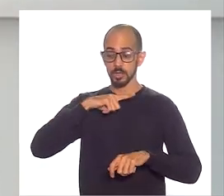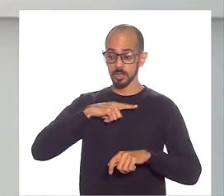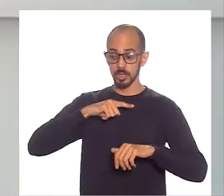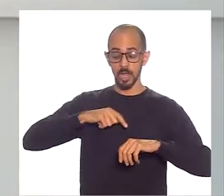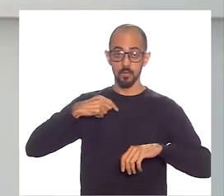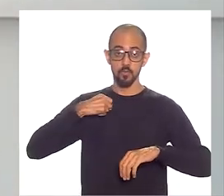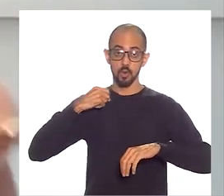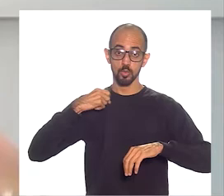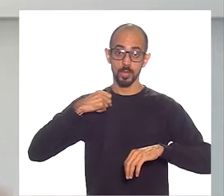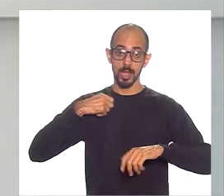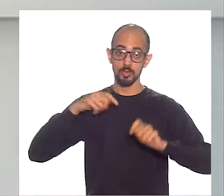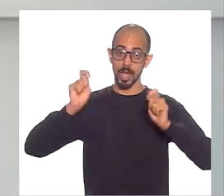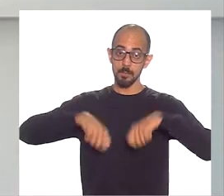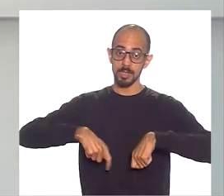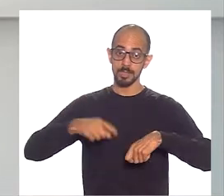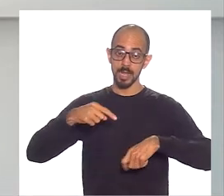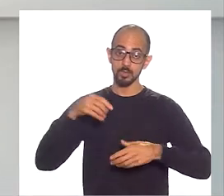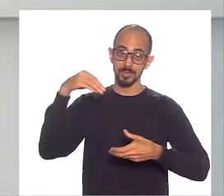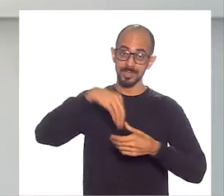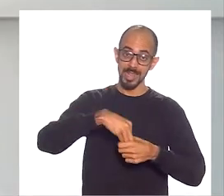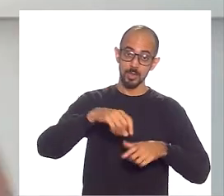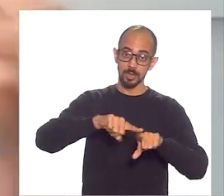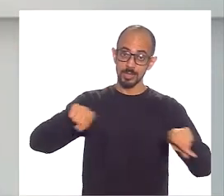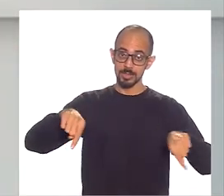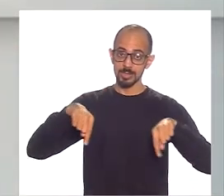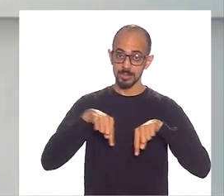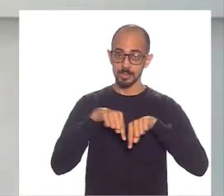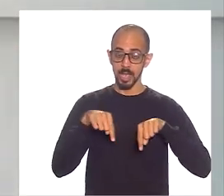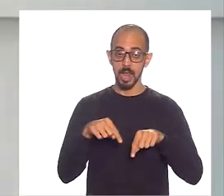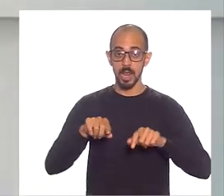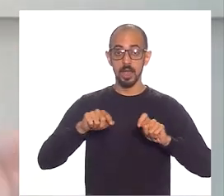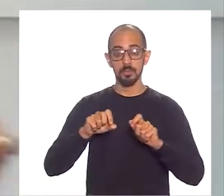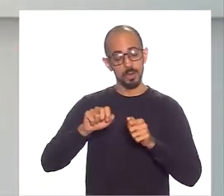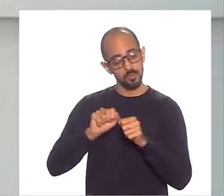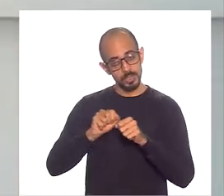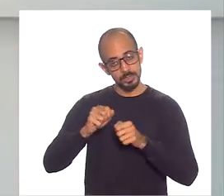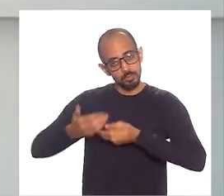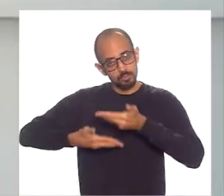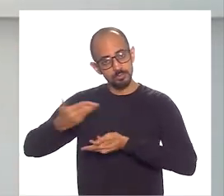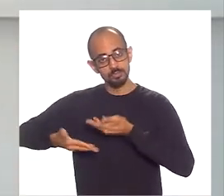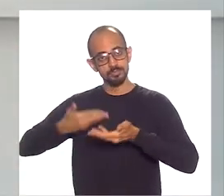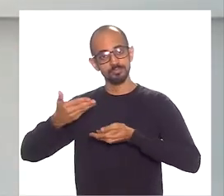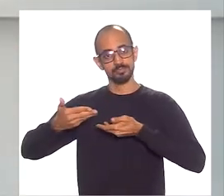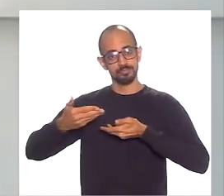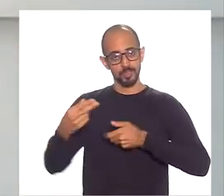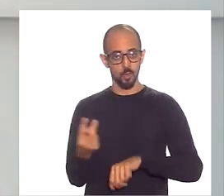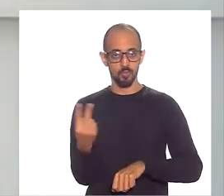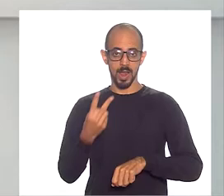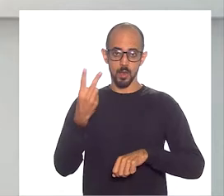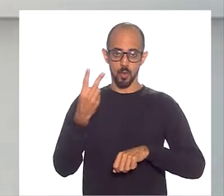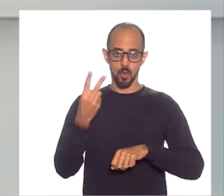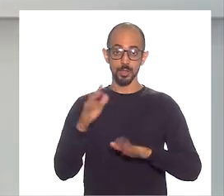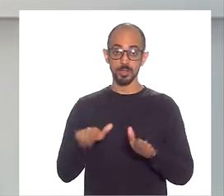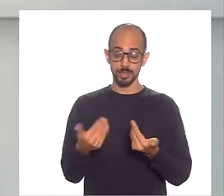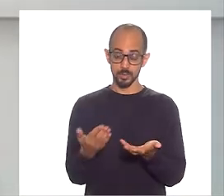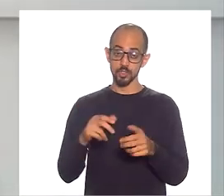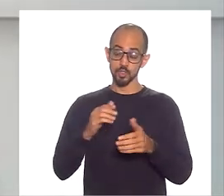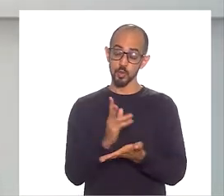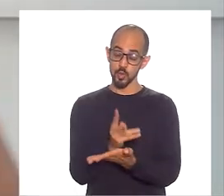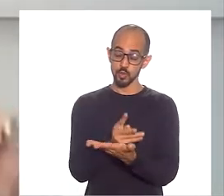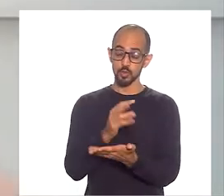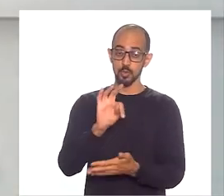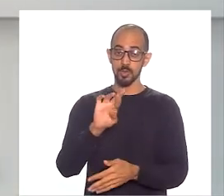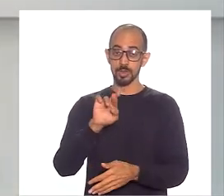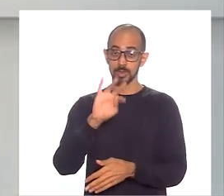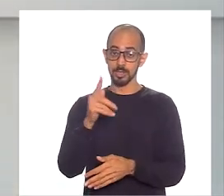dentro da sala de aula para que a gente faça essa mentoria de uma forma extremamente rica. Então, a gente continua com a Trilha fazendo a mentoria, ou